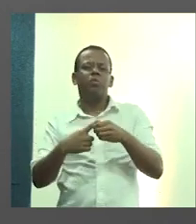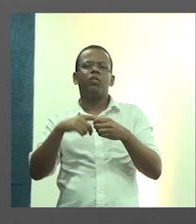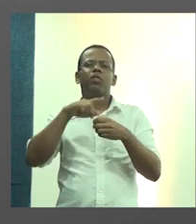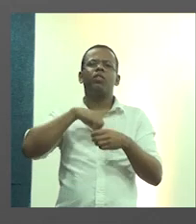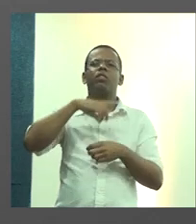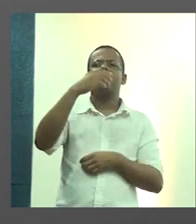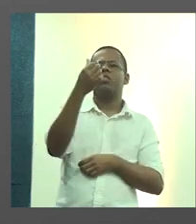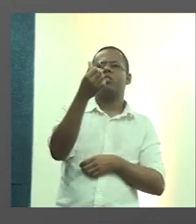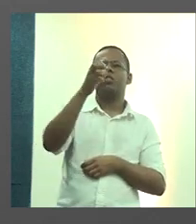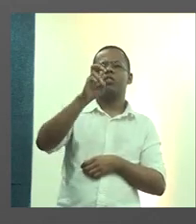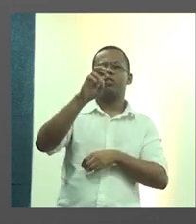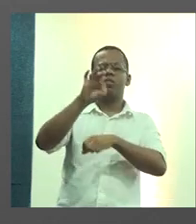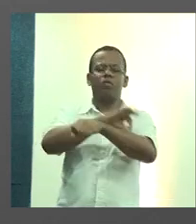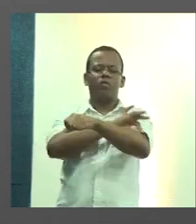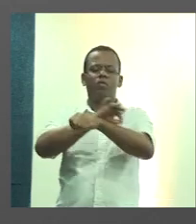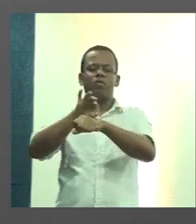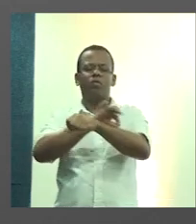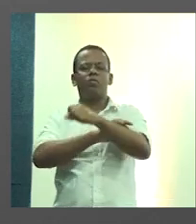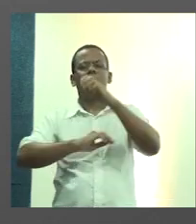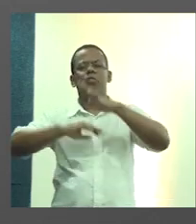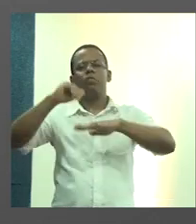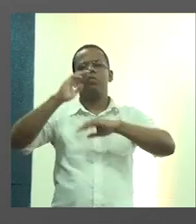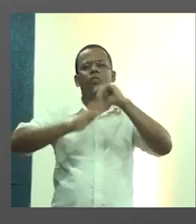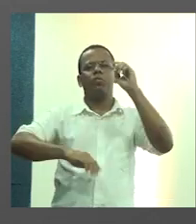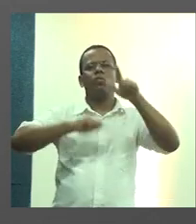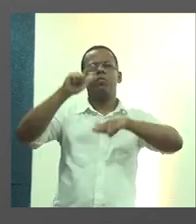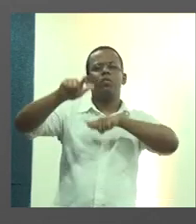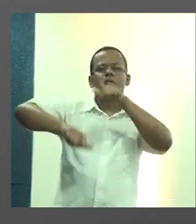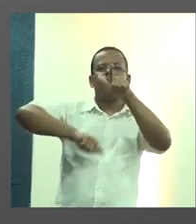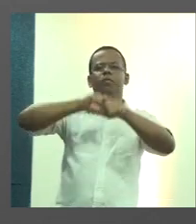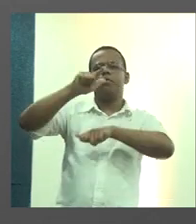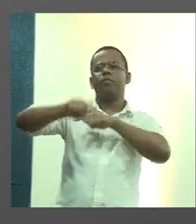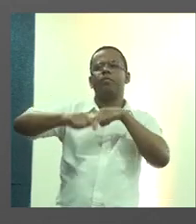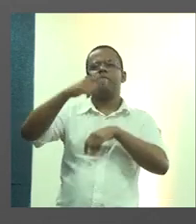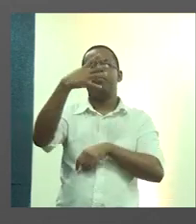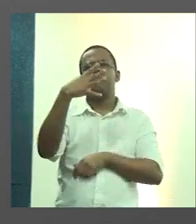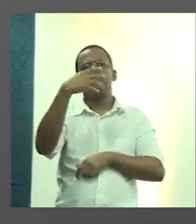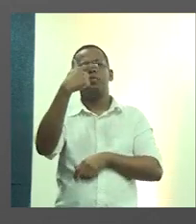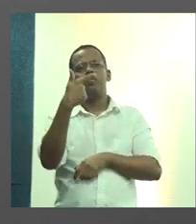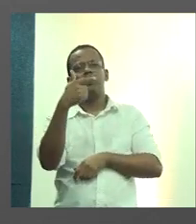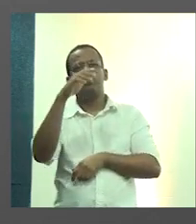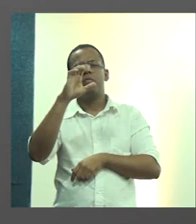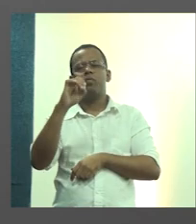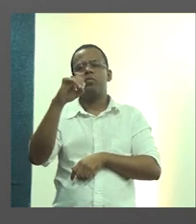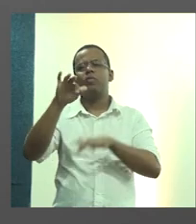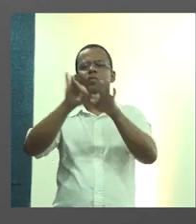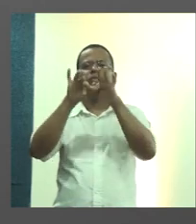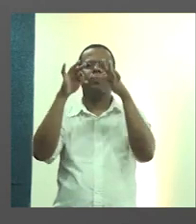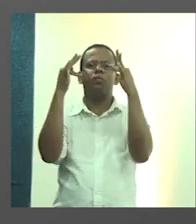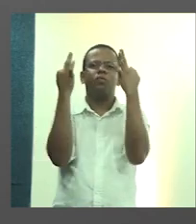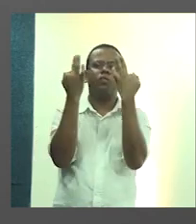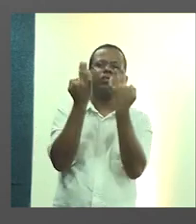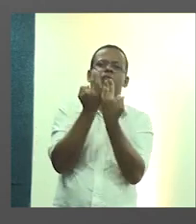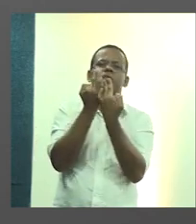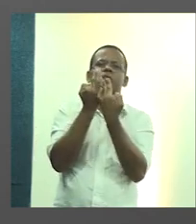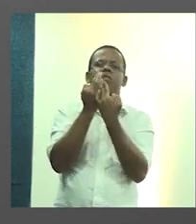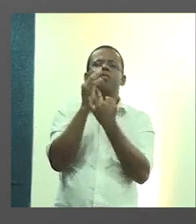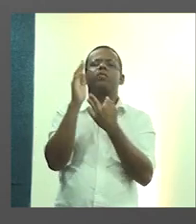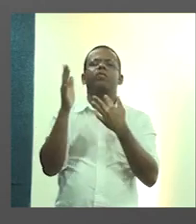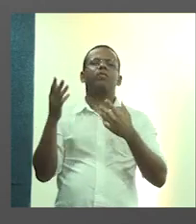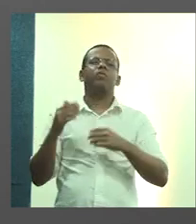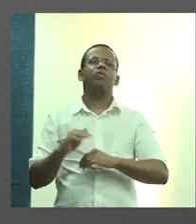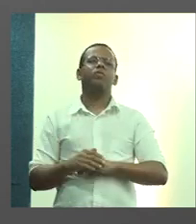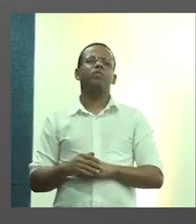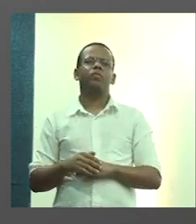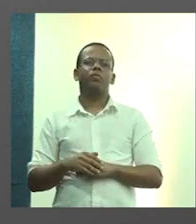arquitetos e urbanistas trabalhando nos atendimentos, 426 famílias atendidas pelas ações do conselho.